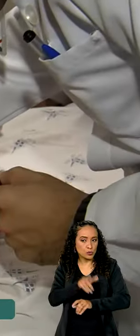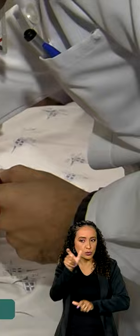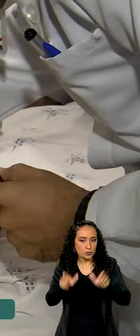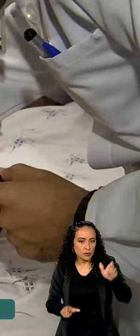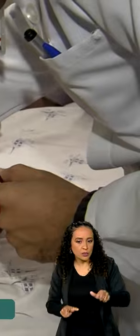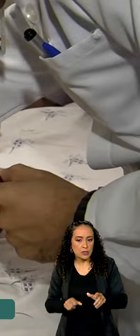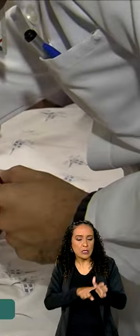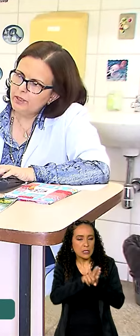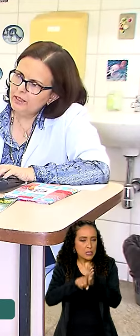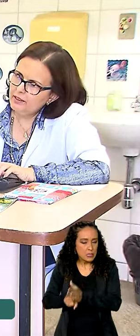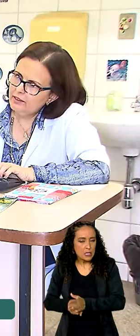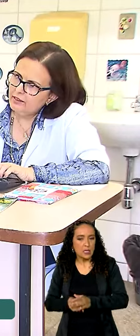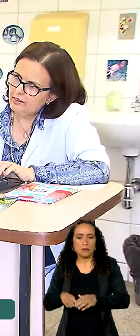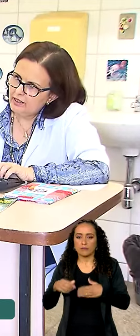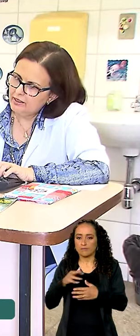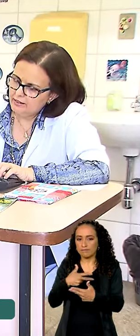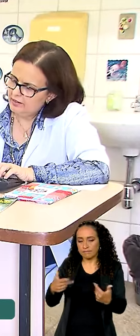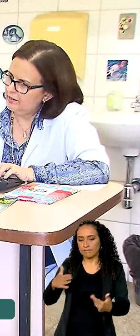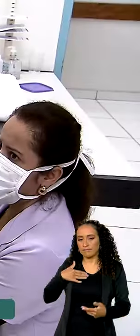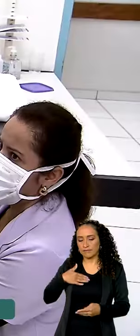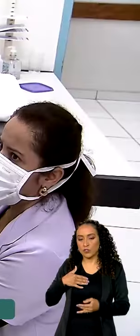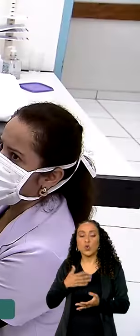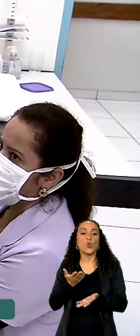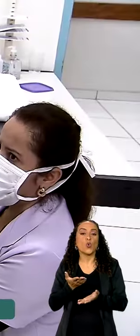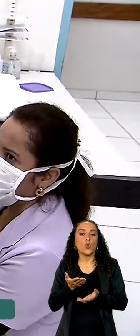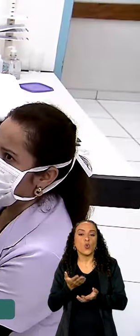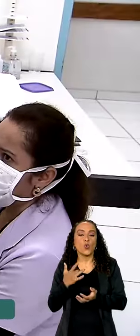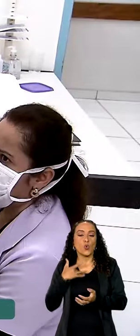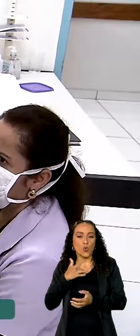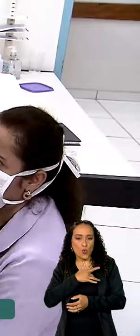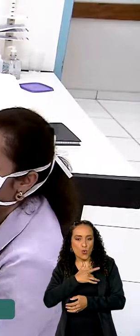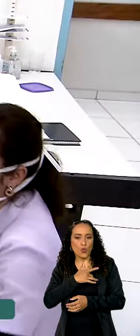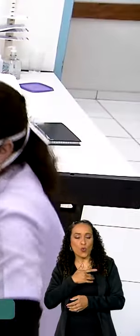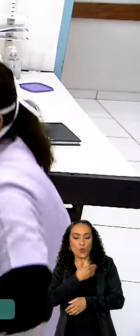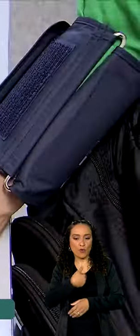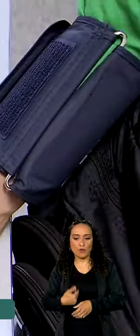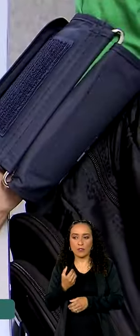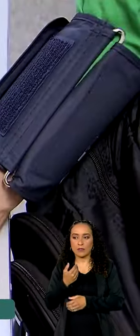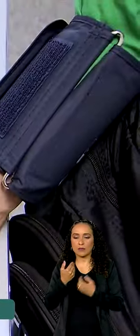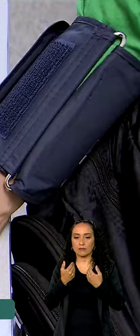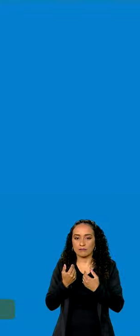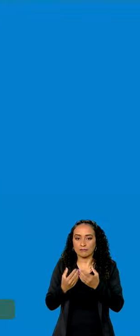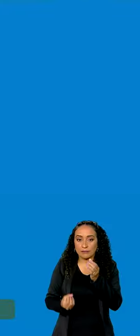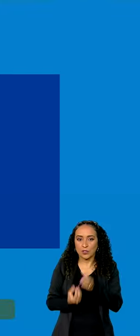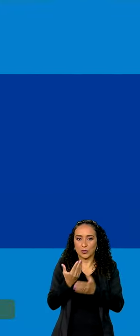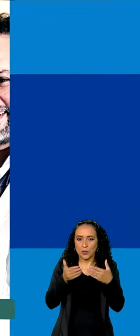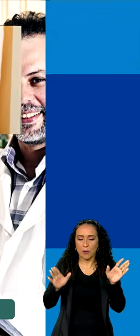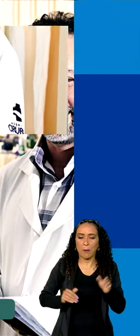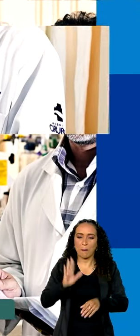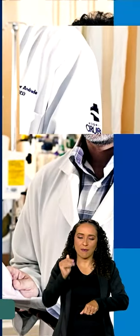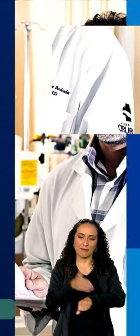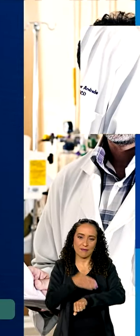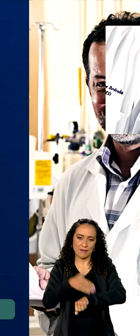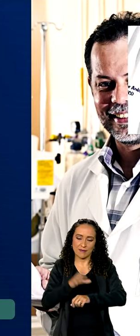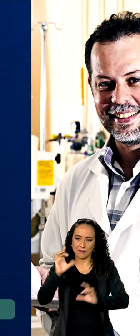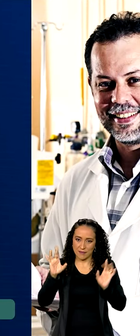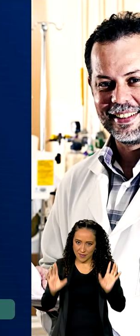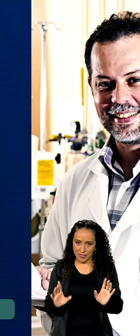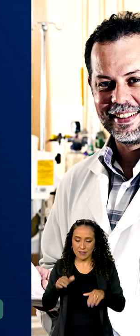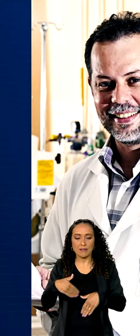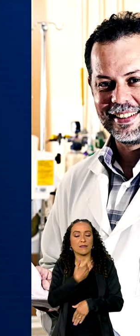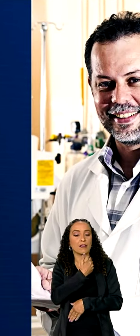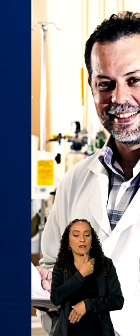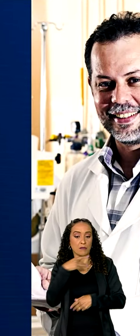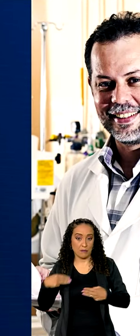procedimentos de saúde que o governo federal criou o programa Mais Acesso a Especialistas. Com este programa, o Ministério da